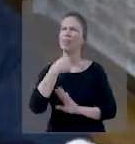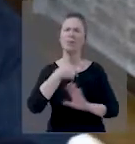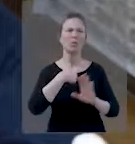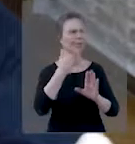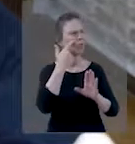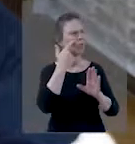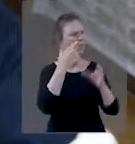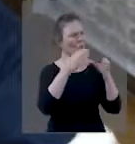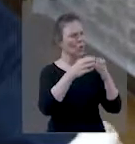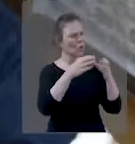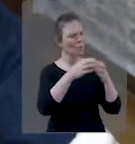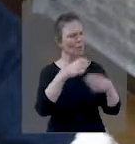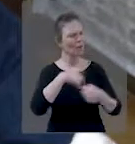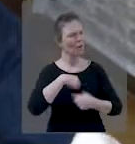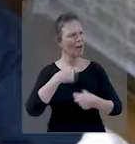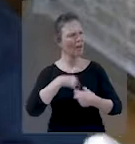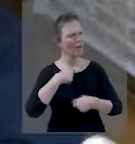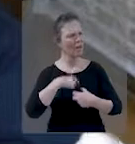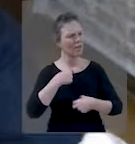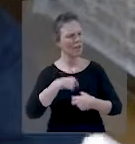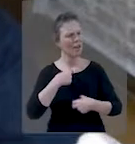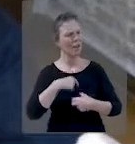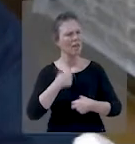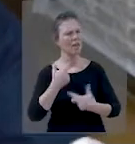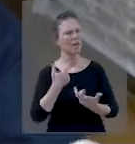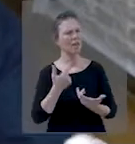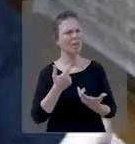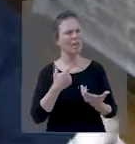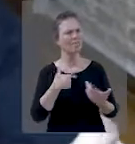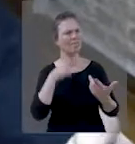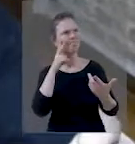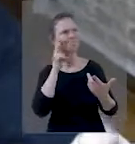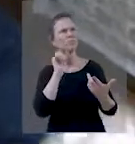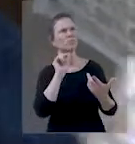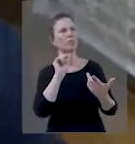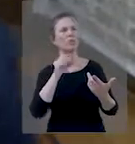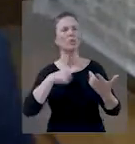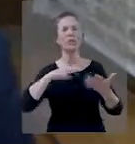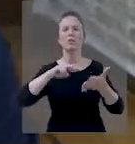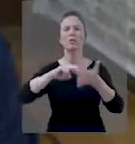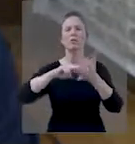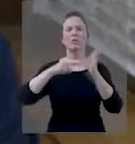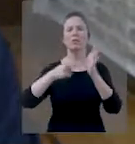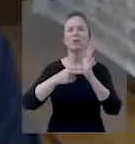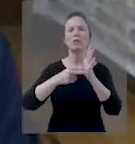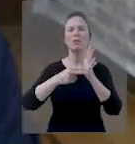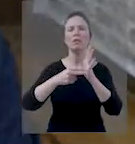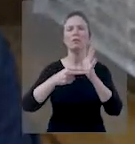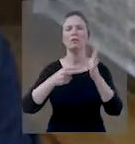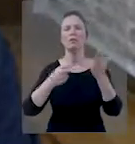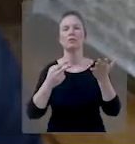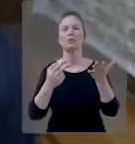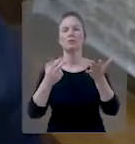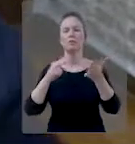gravata aí. Vou tentar lembrar o nome do grupo até. Você sabe o que quer dizer Ebenezer?